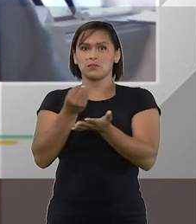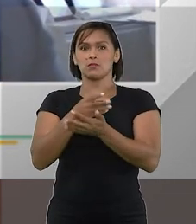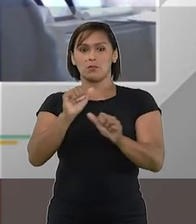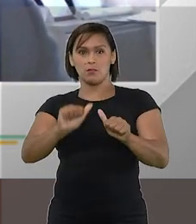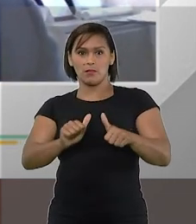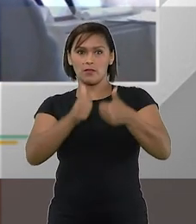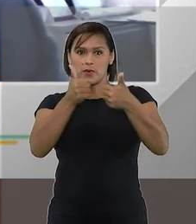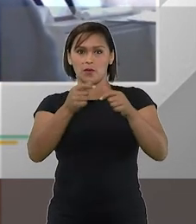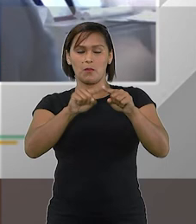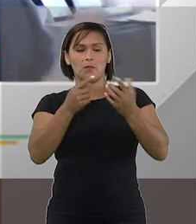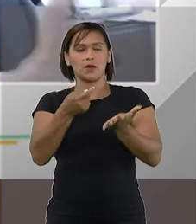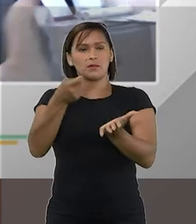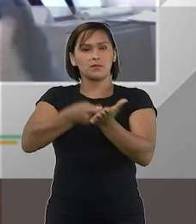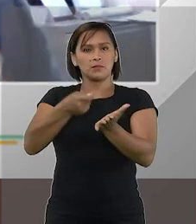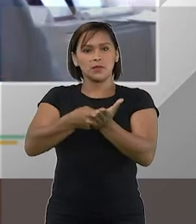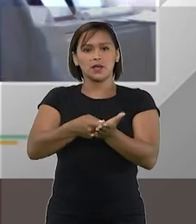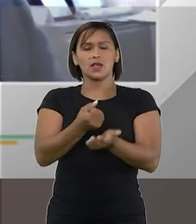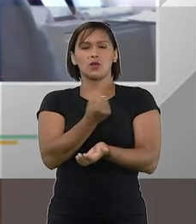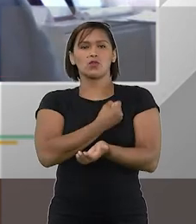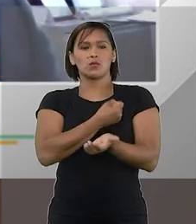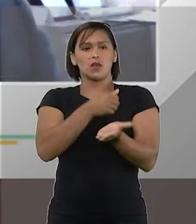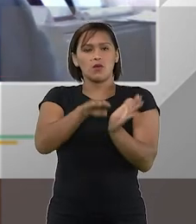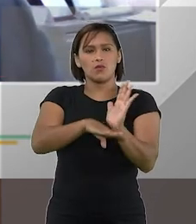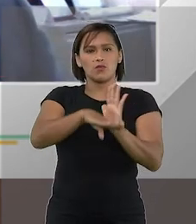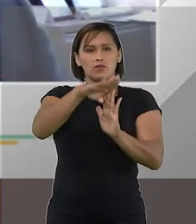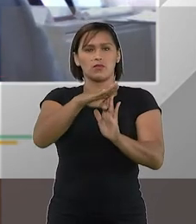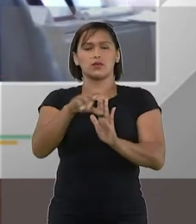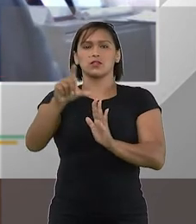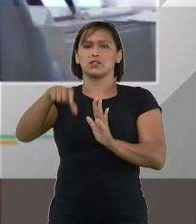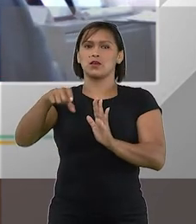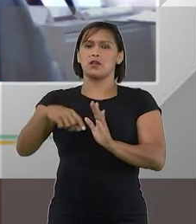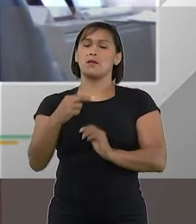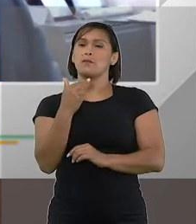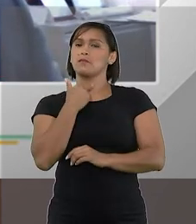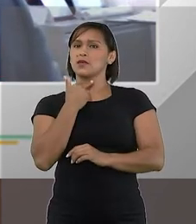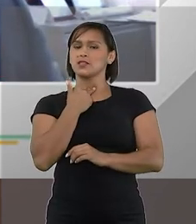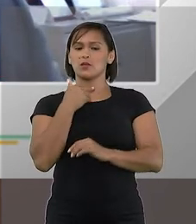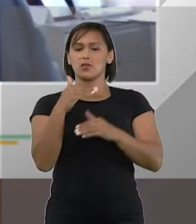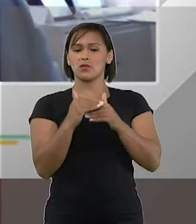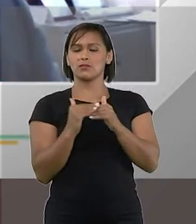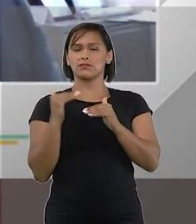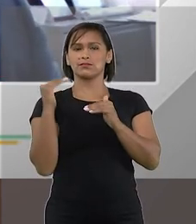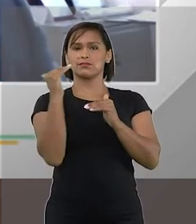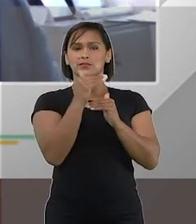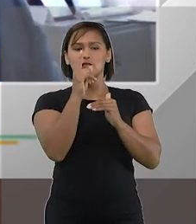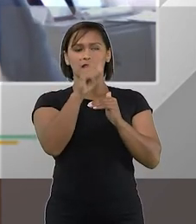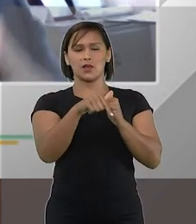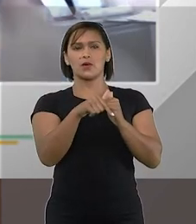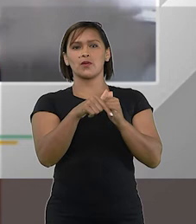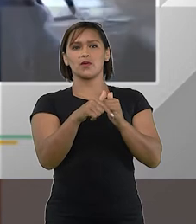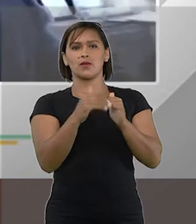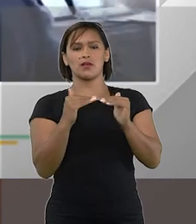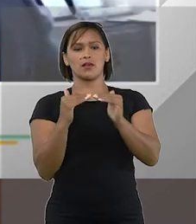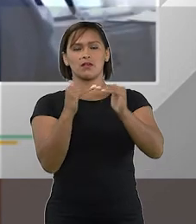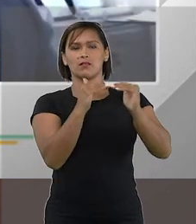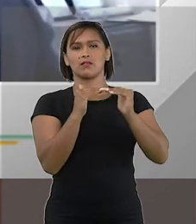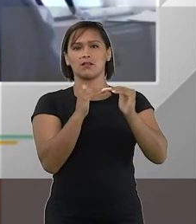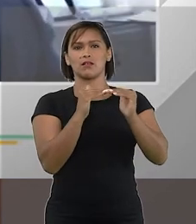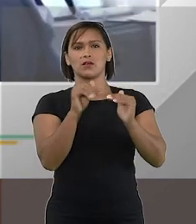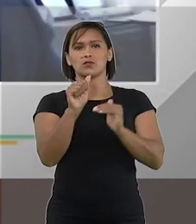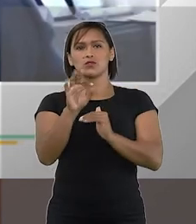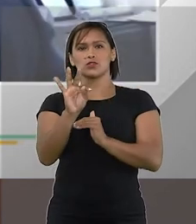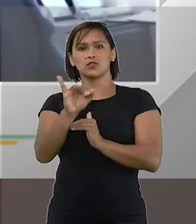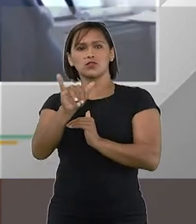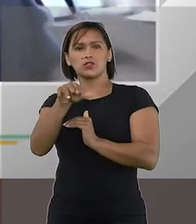otimizada para pagar o maior número de credores mas nós não podemos colocar a alienação de